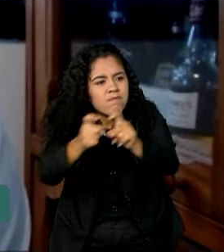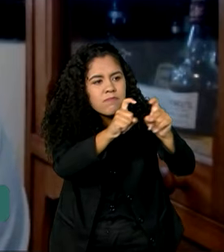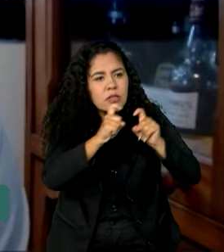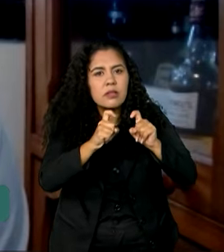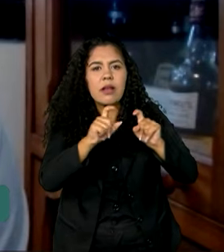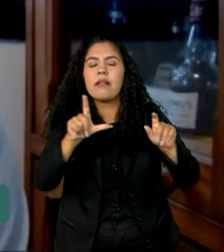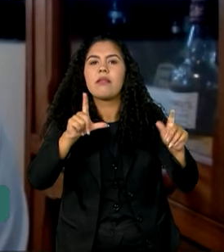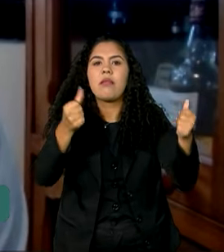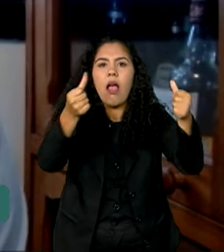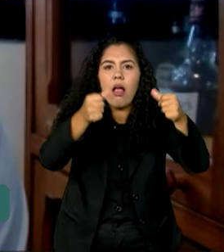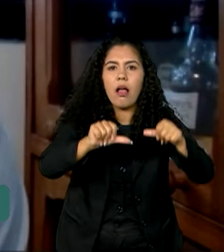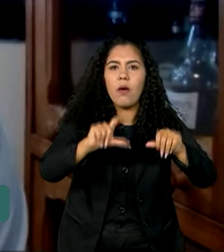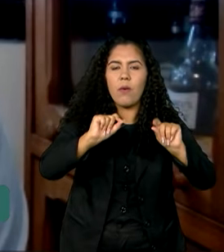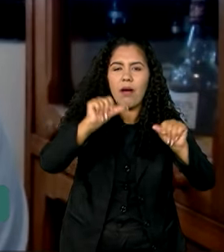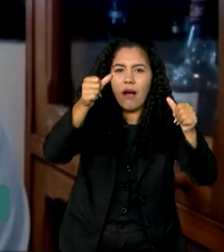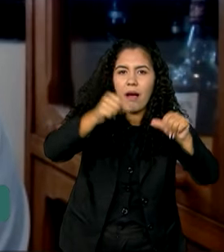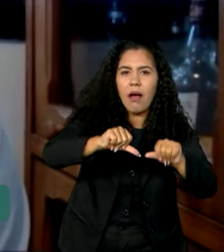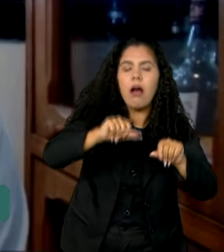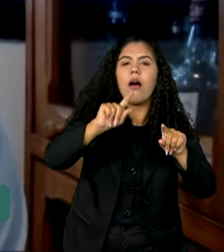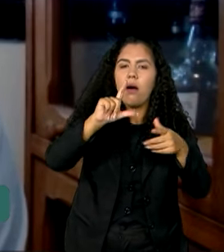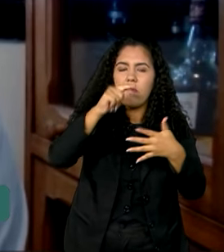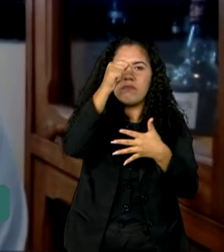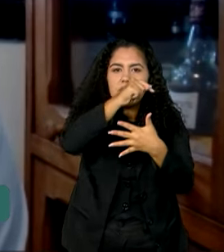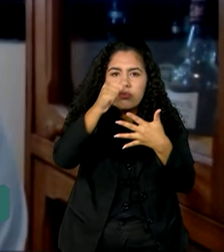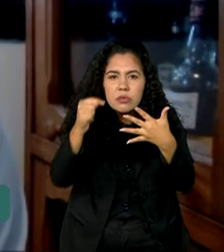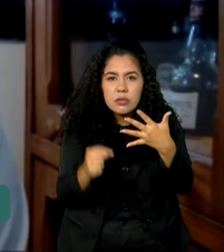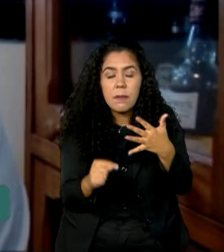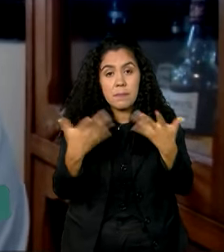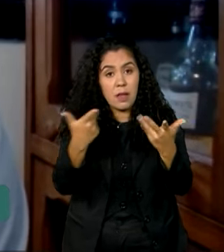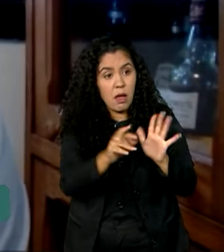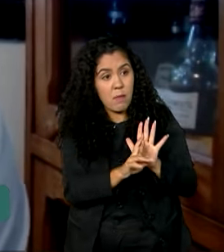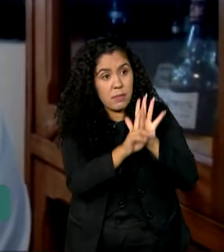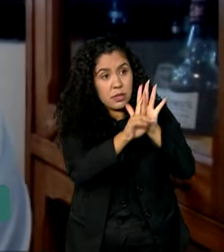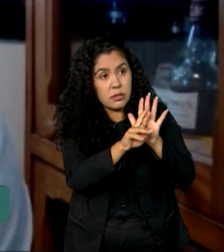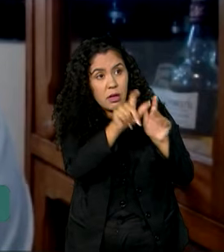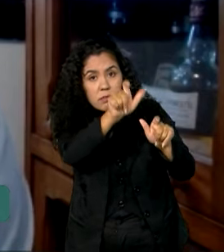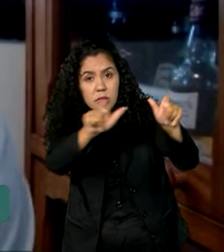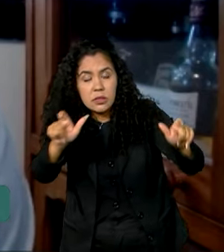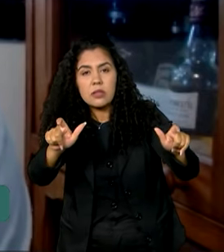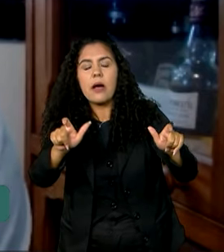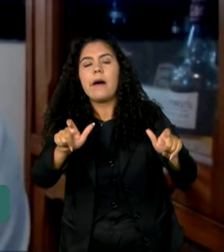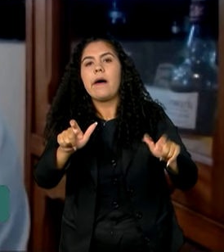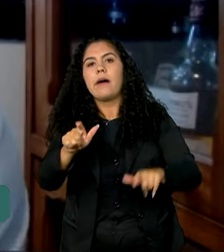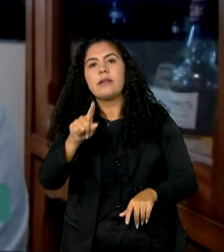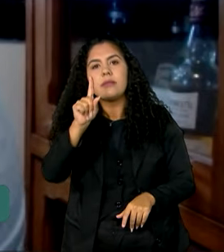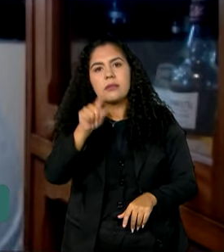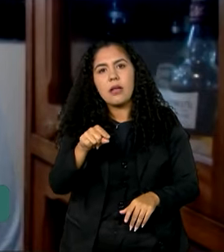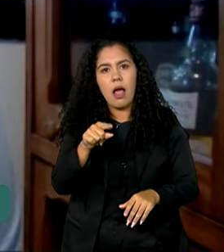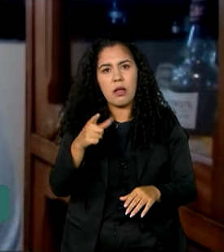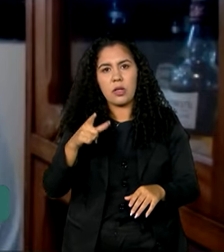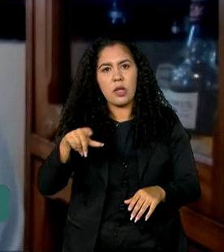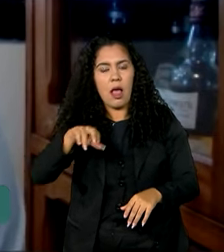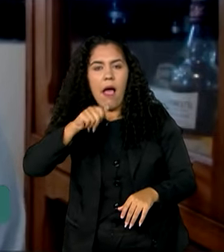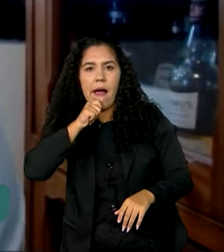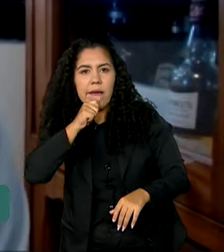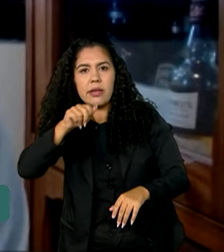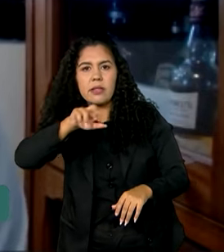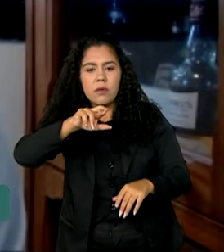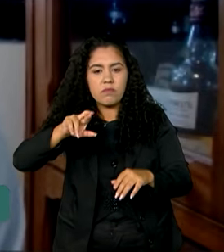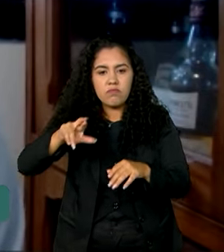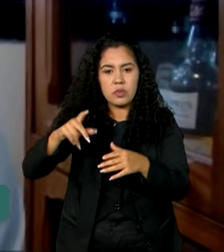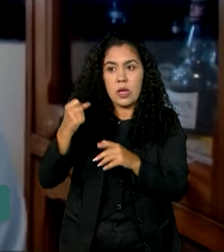menos crédito à governança global. Obviamente, então, os atuais governos, e que pese que não são de extremos ainda, né?